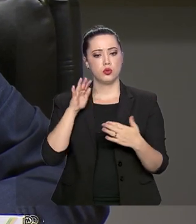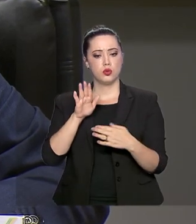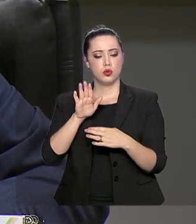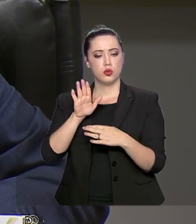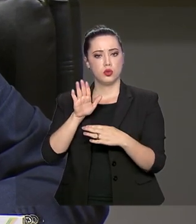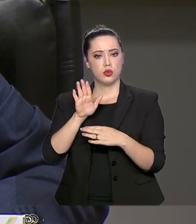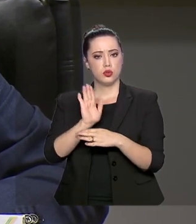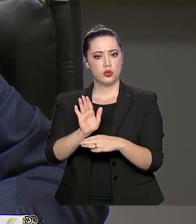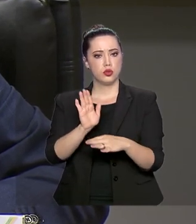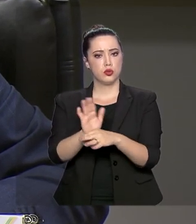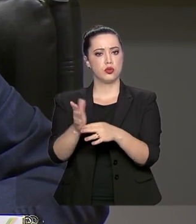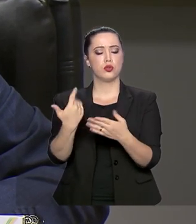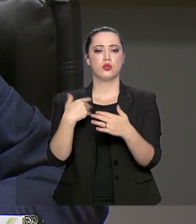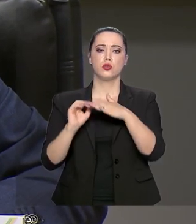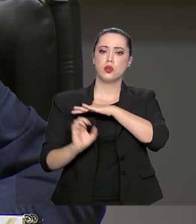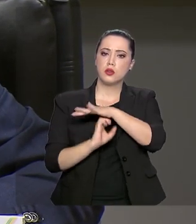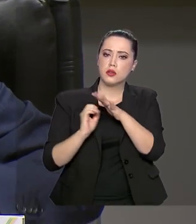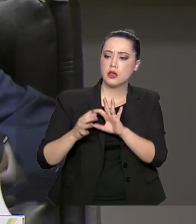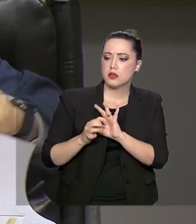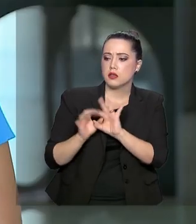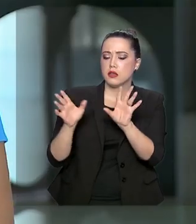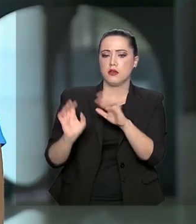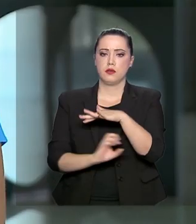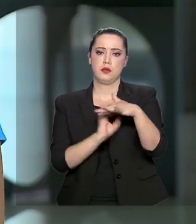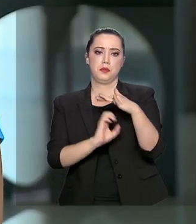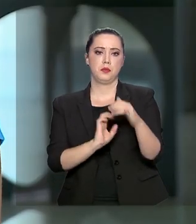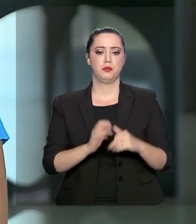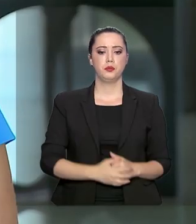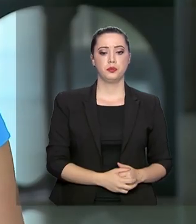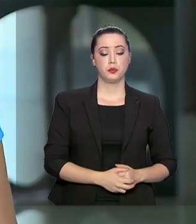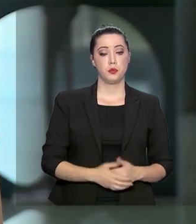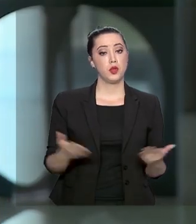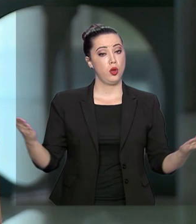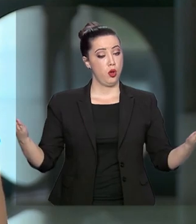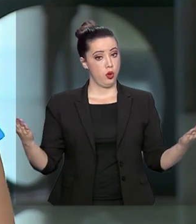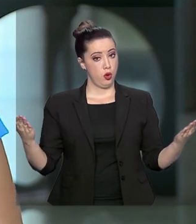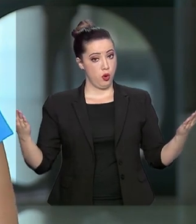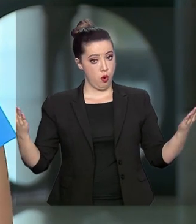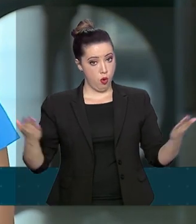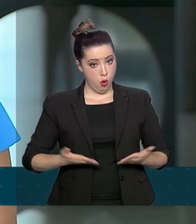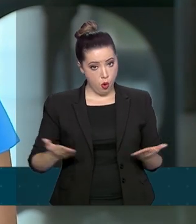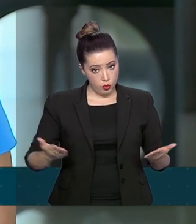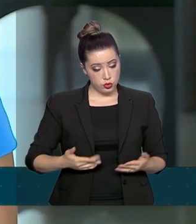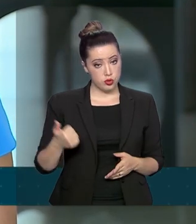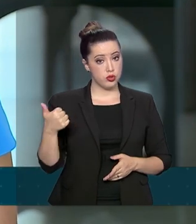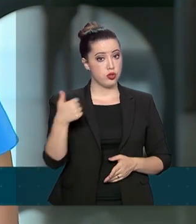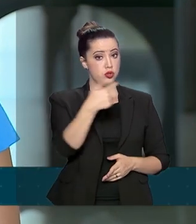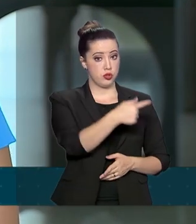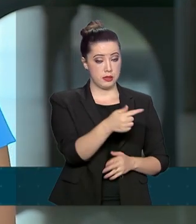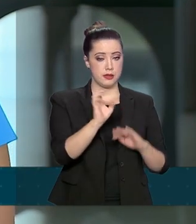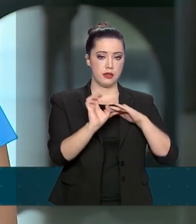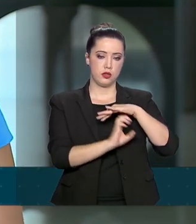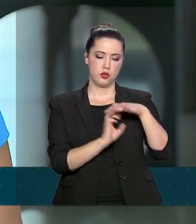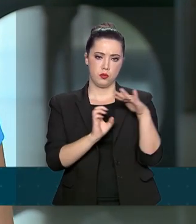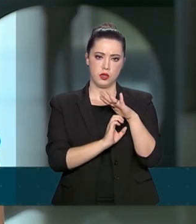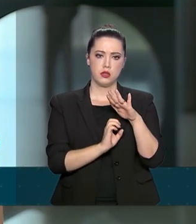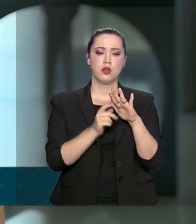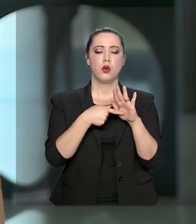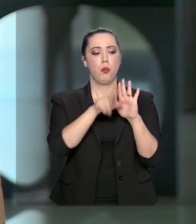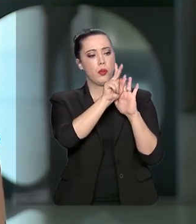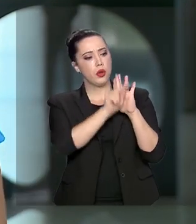o mercado à livre concorrência. Hoje, 17 empresas estão no Programa Nacional de